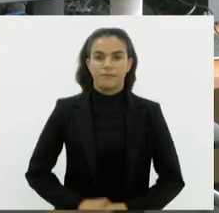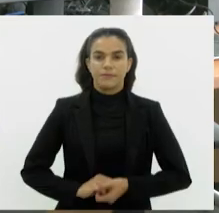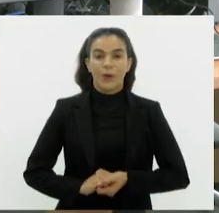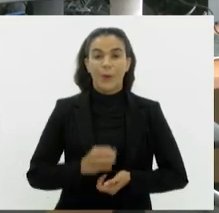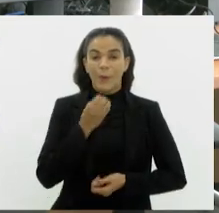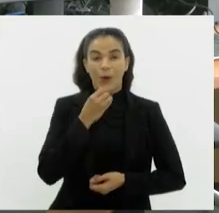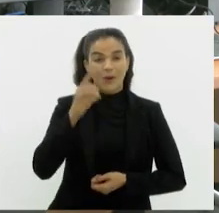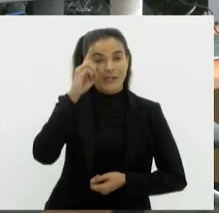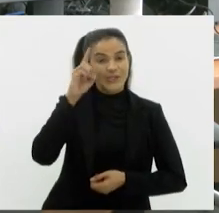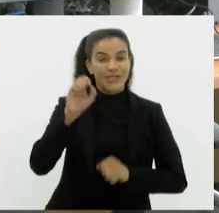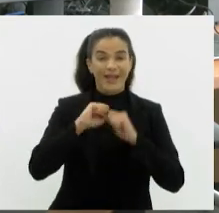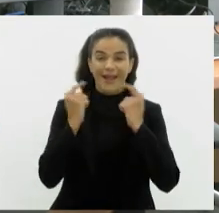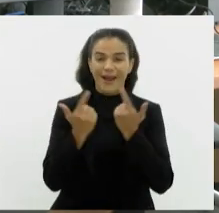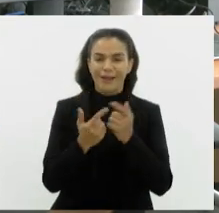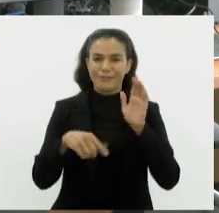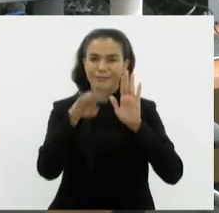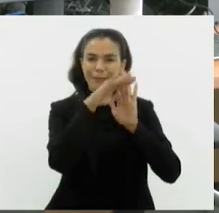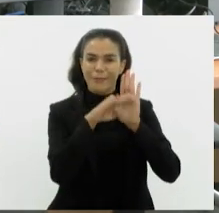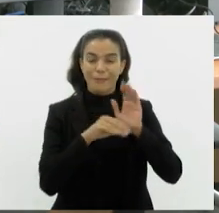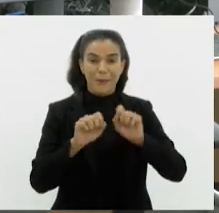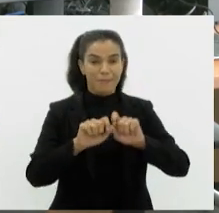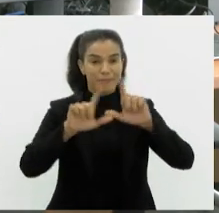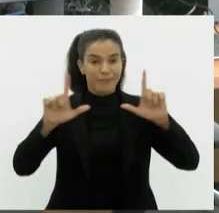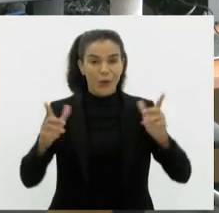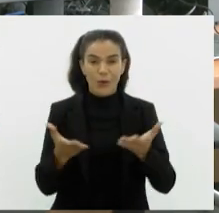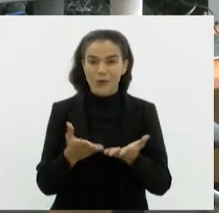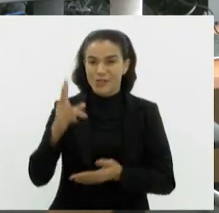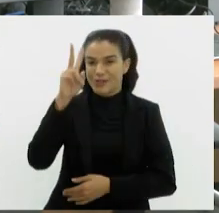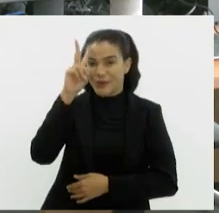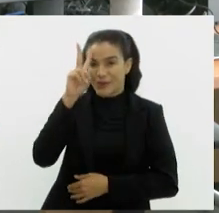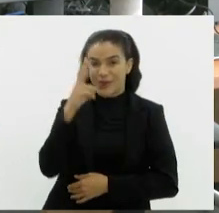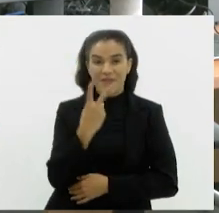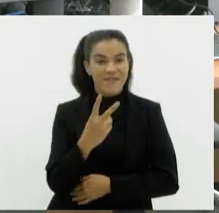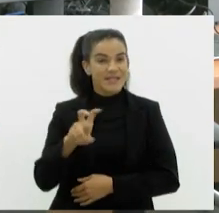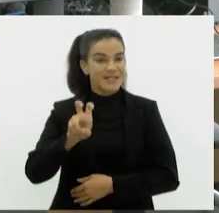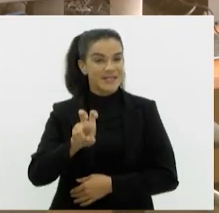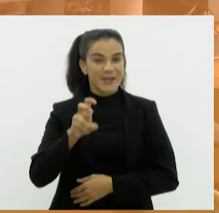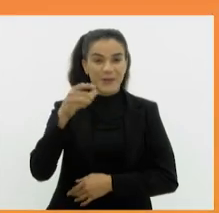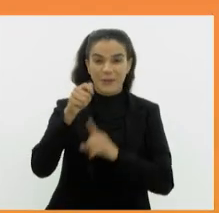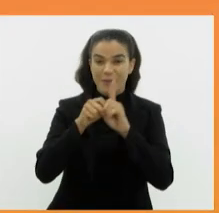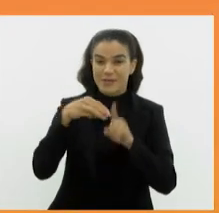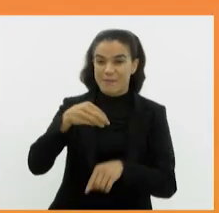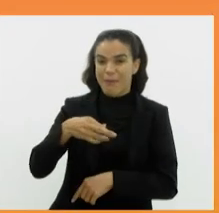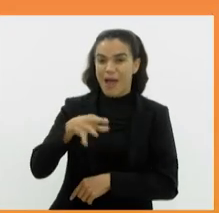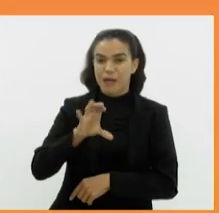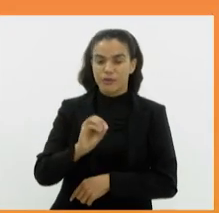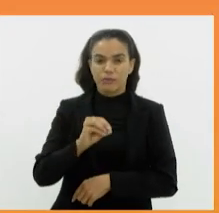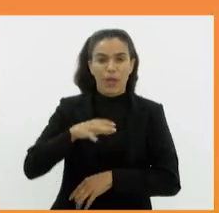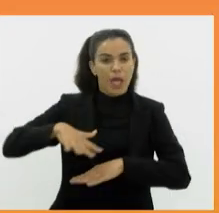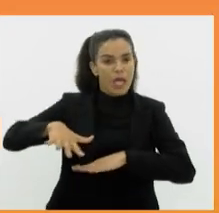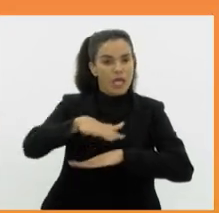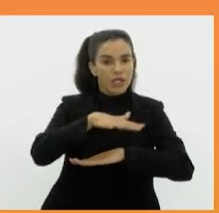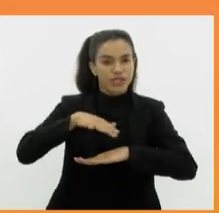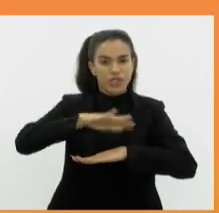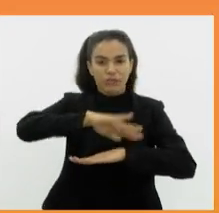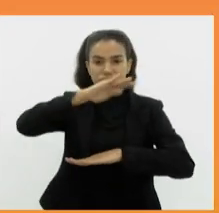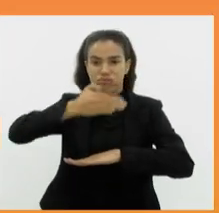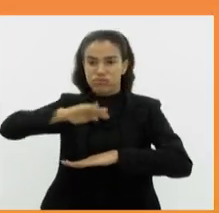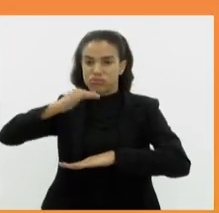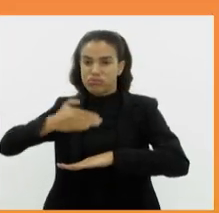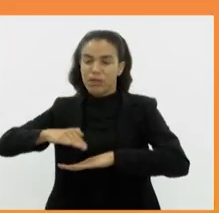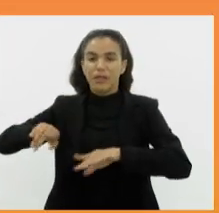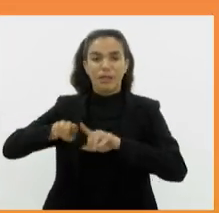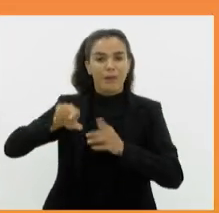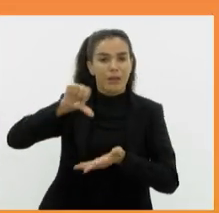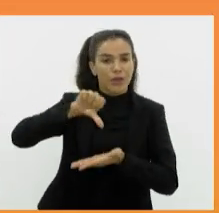O Bom Dia Alerj traz os seguintes destaques nesta segunda-feira, 25 de março. Região Serrana e Norte Fluminense